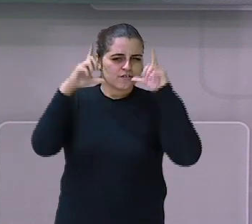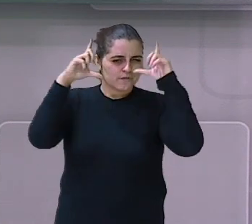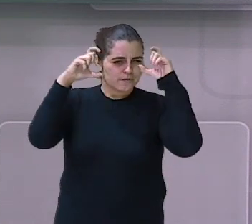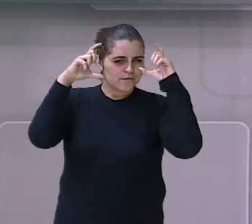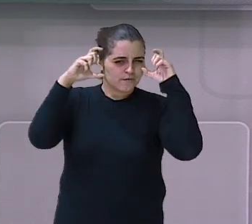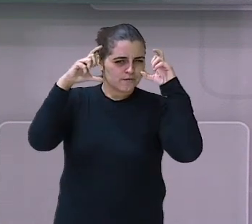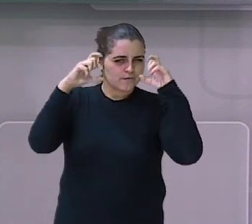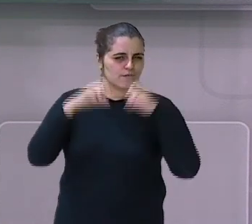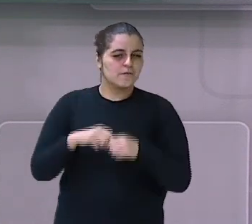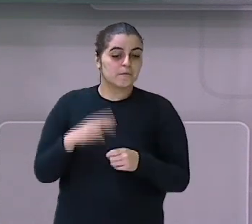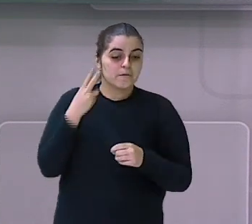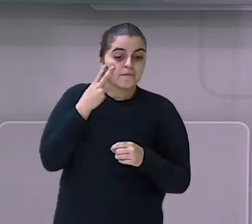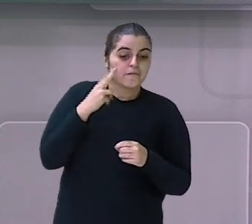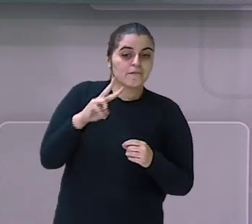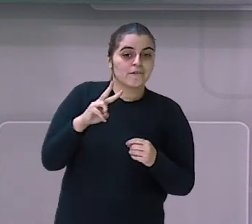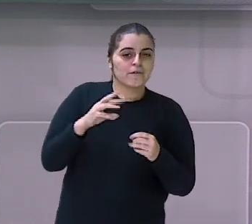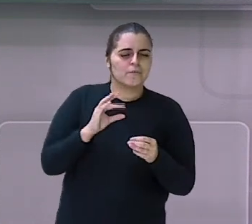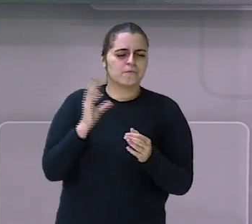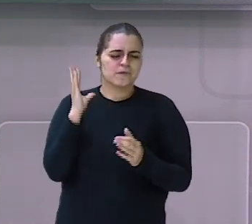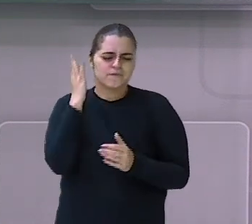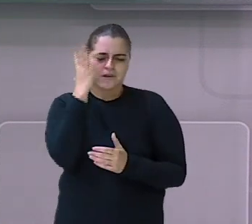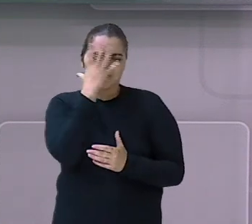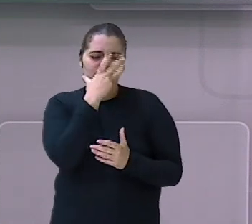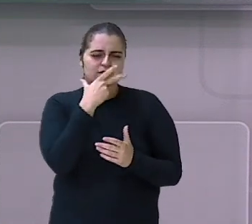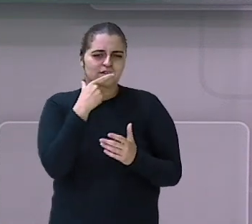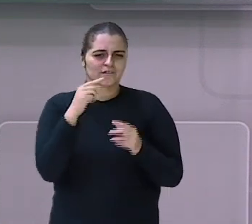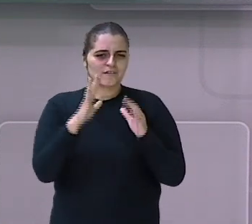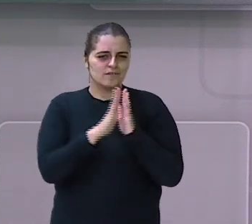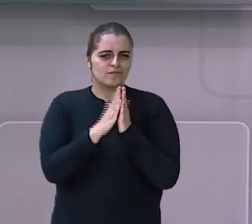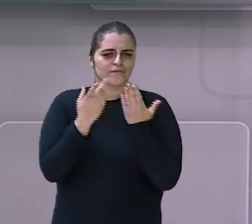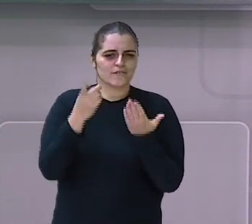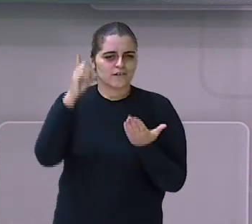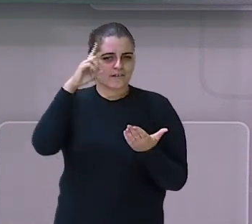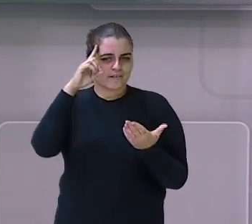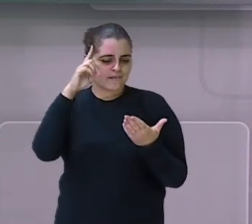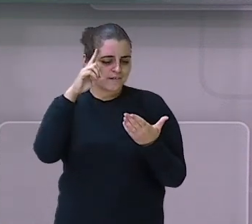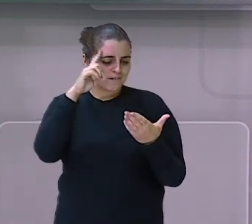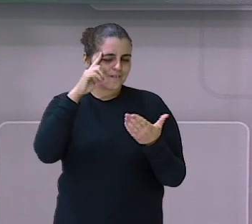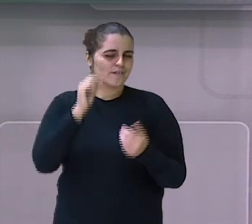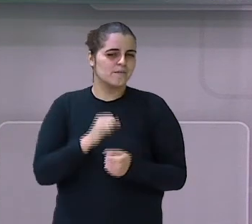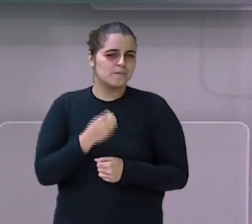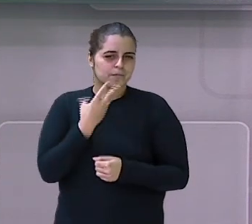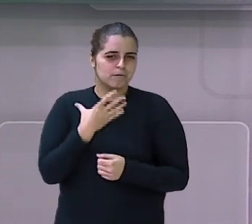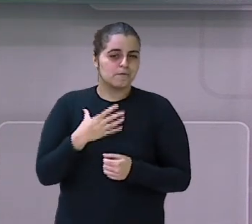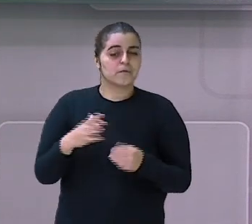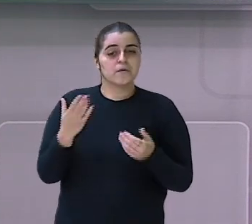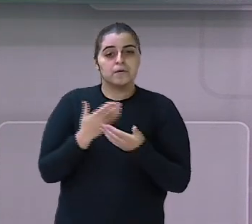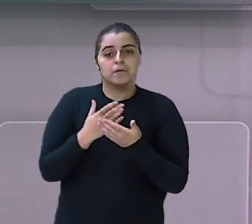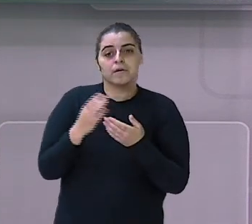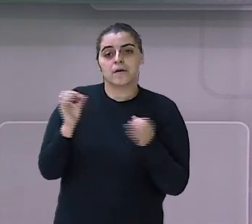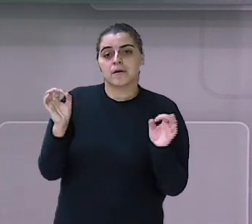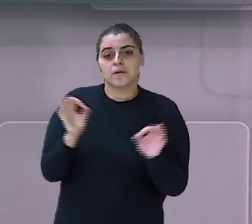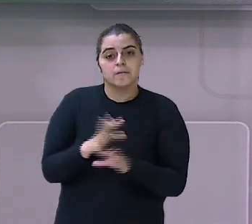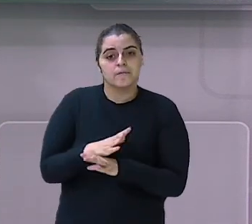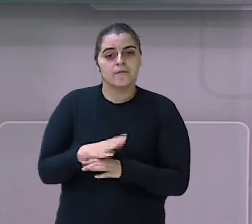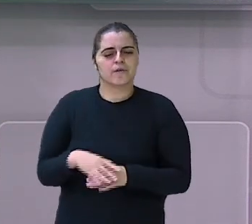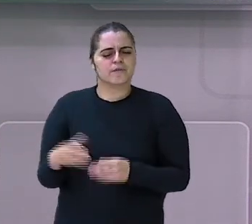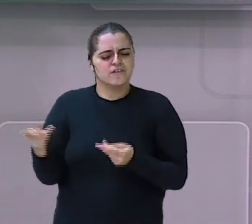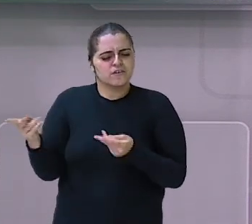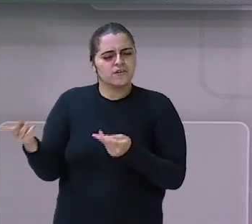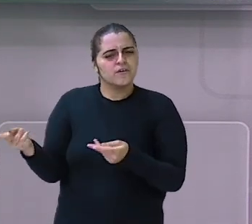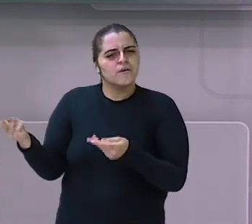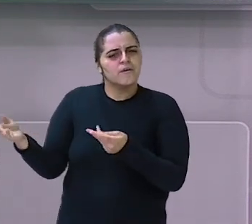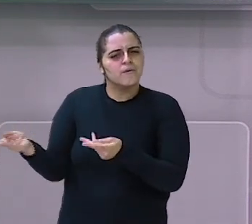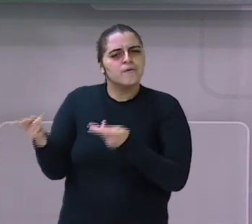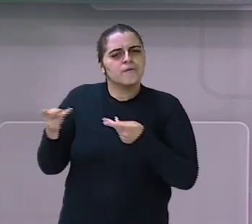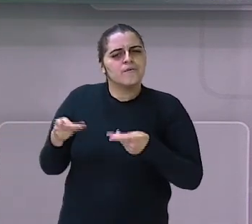Para a gente ver como que está ficando o seu diário. Tá bom? Então, nossa aula está chegando ao fim. Convido vocês a